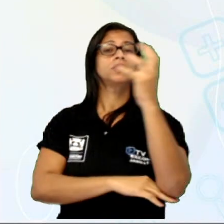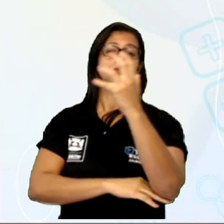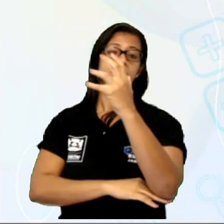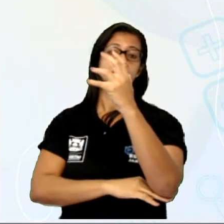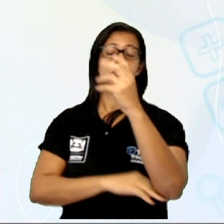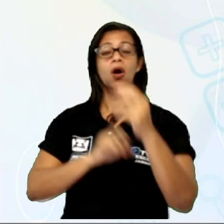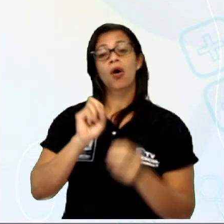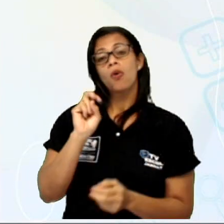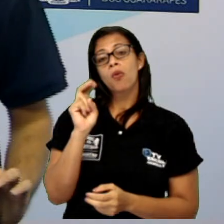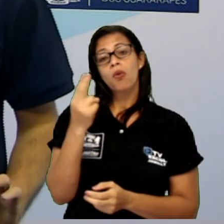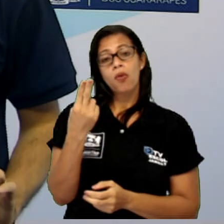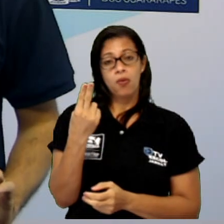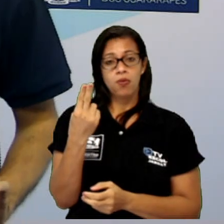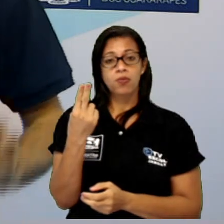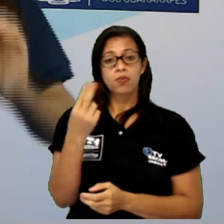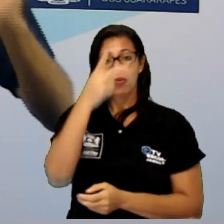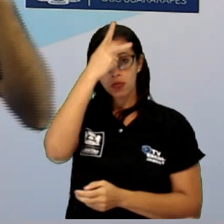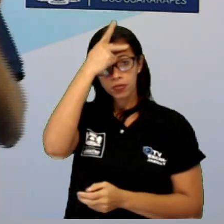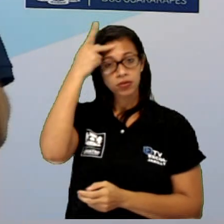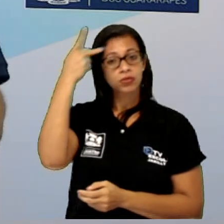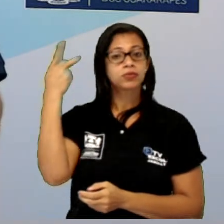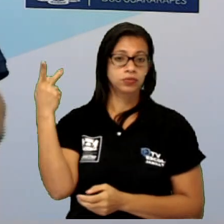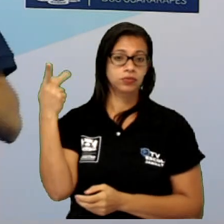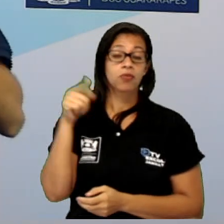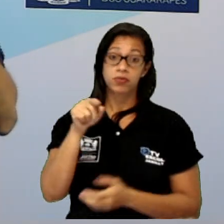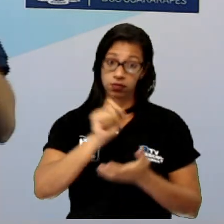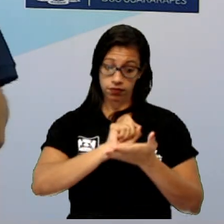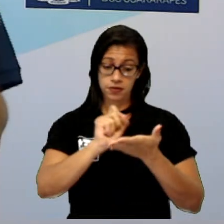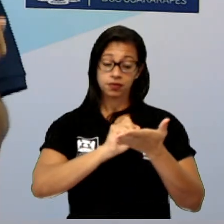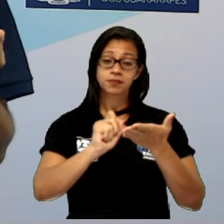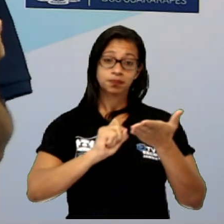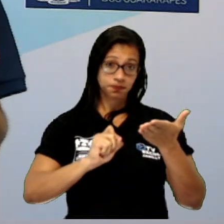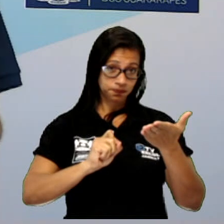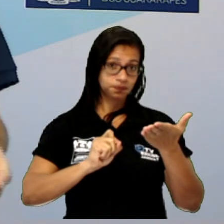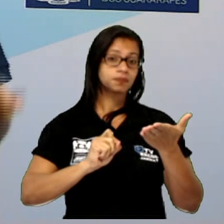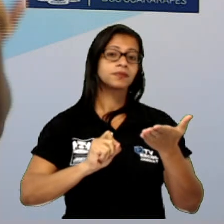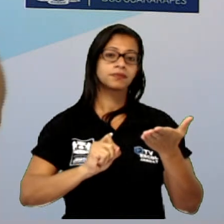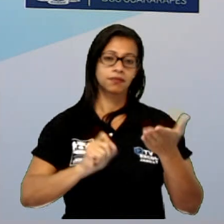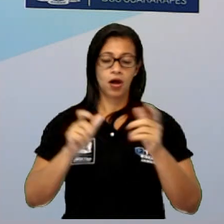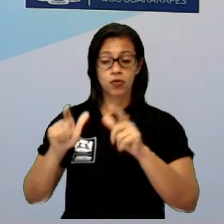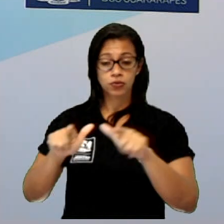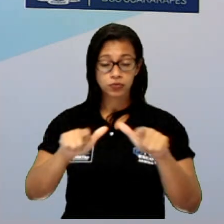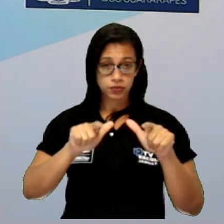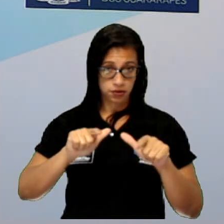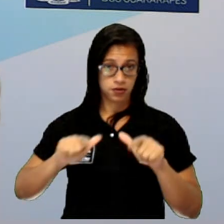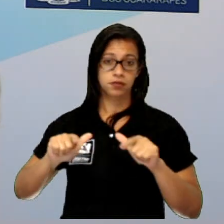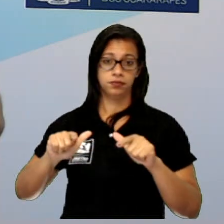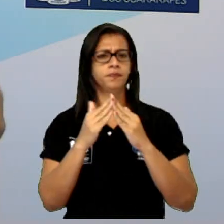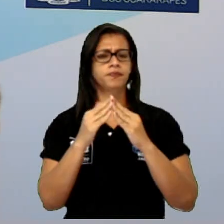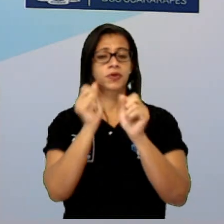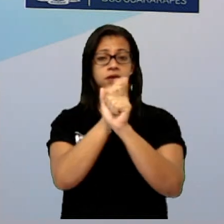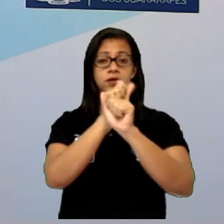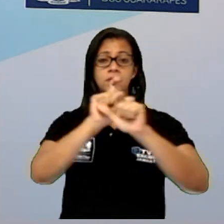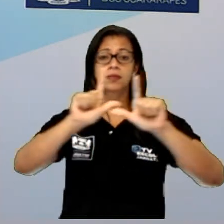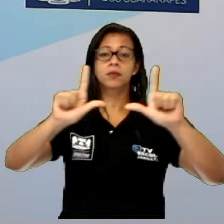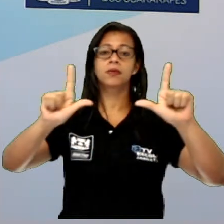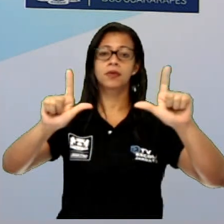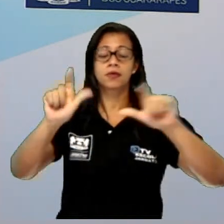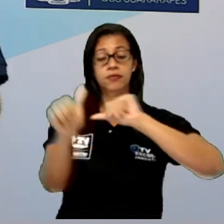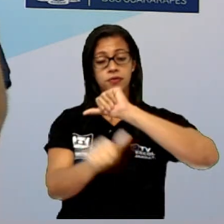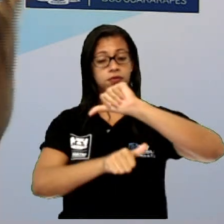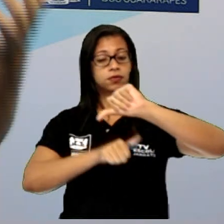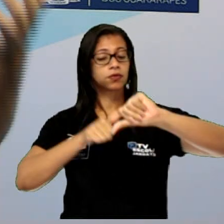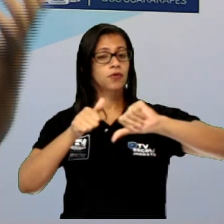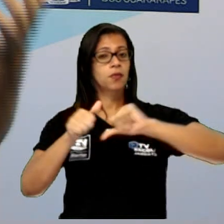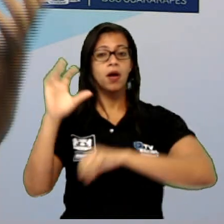Você vai listar no seu caderno aí os lugares que tem perto da sua casa em que as paisagens foram transformadas, tanto pela